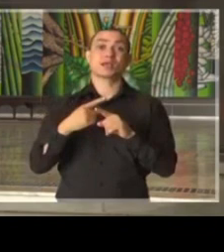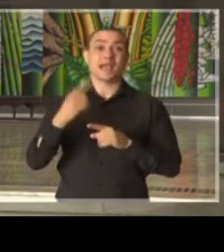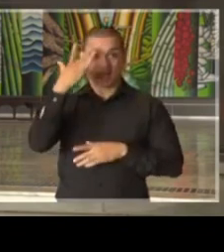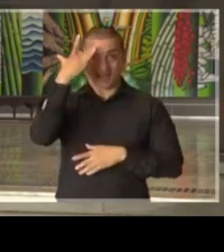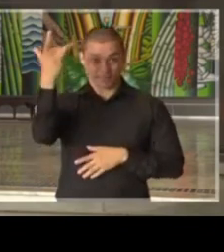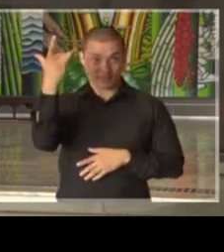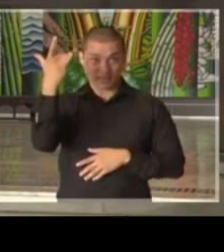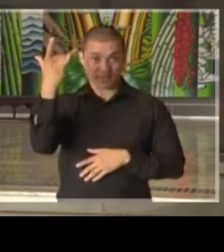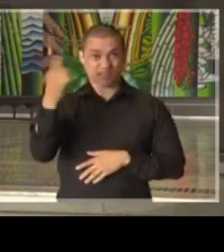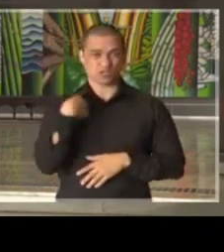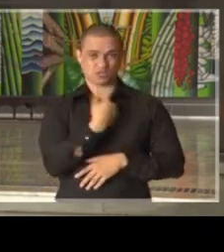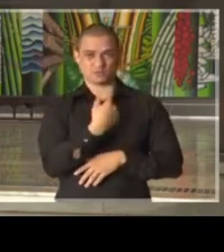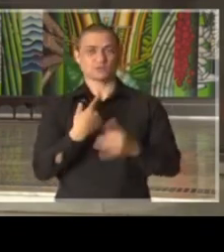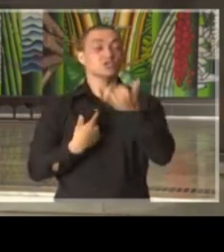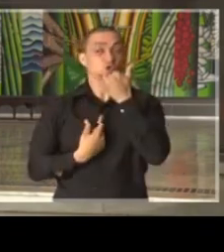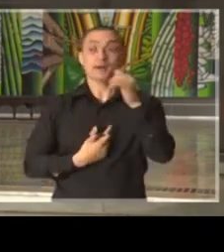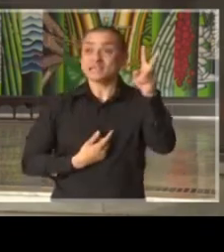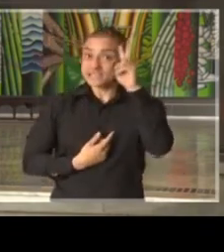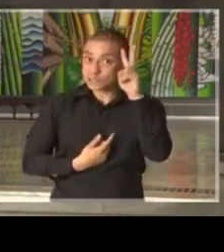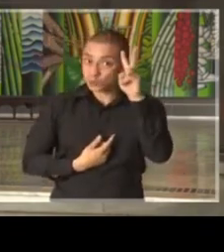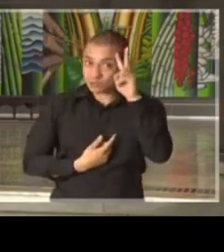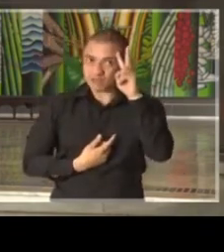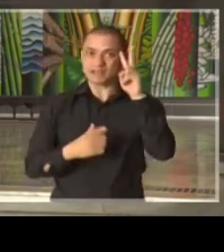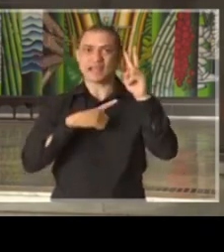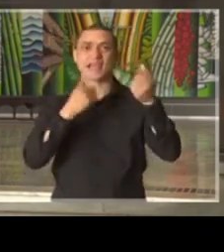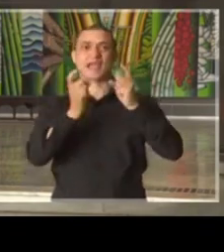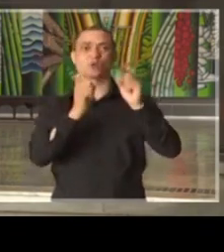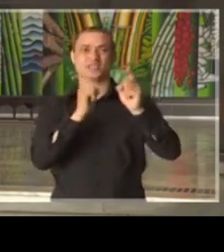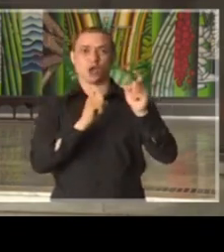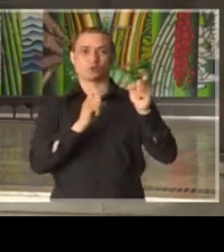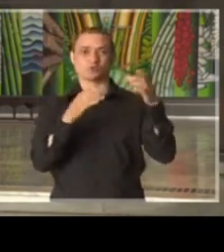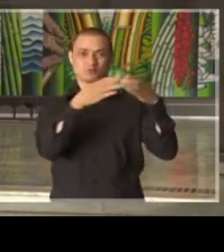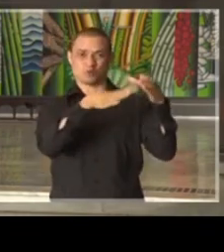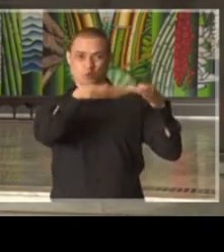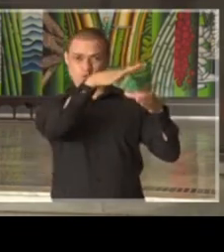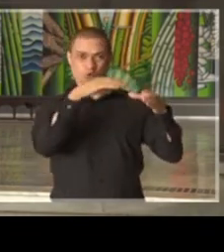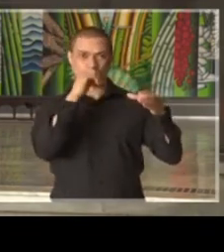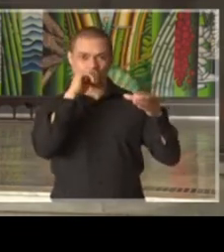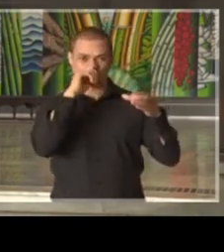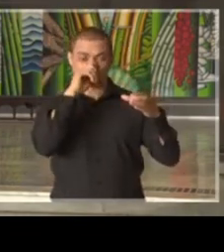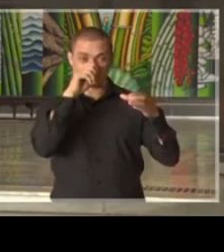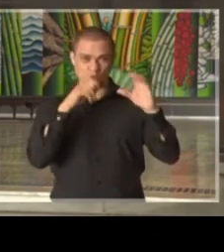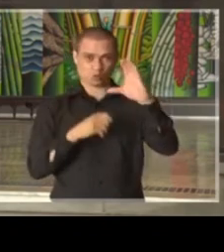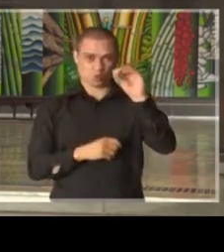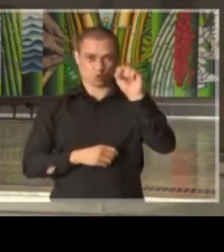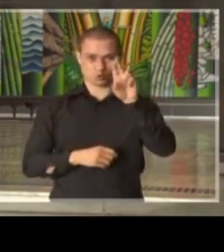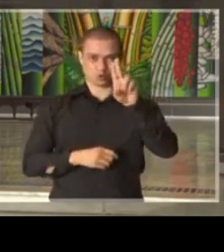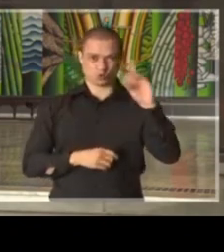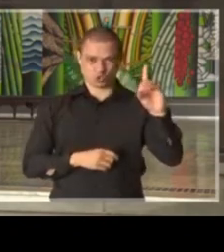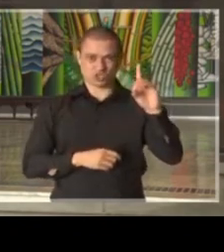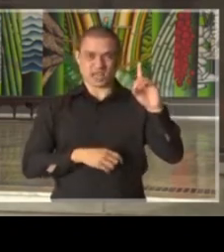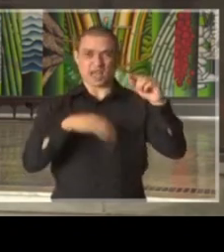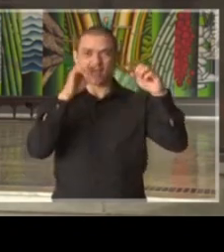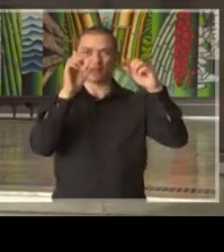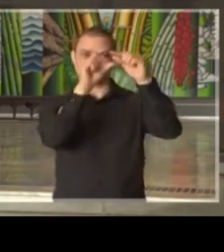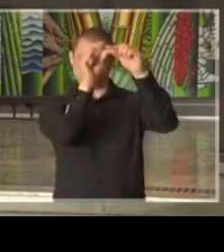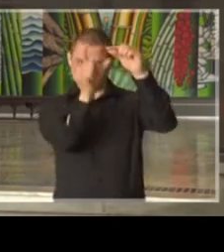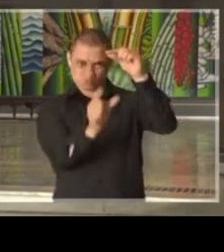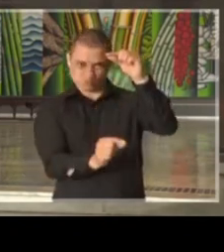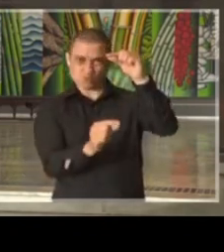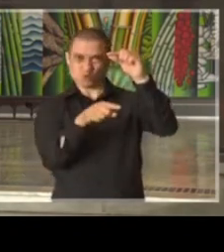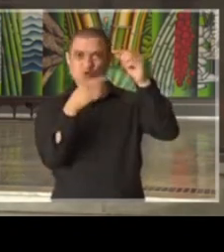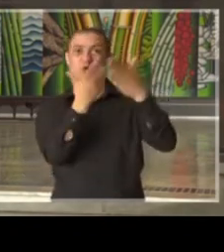amanhã teremos, desculpa, segunda-feira, teremos esta reunião do COSUD em teleconferência,